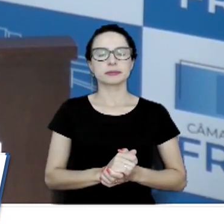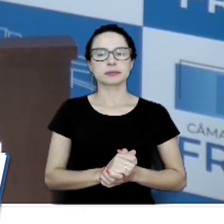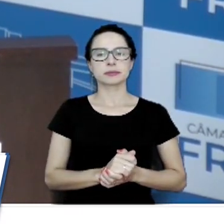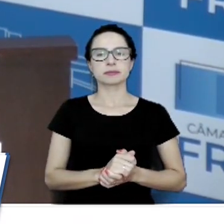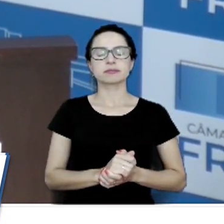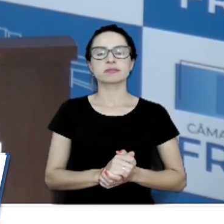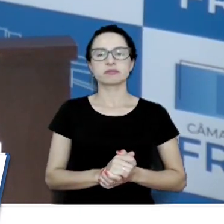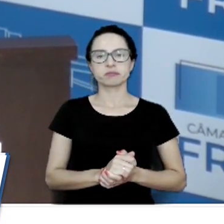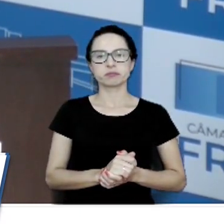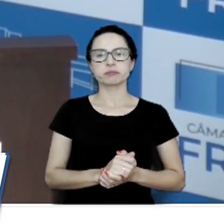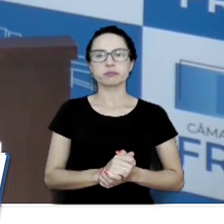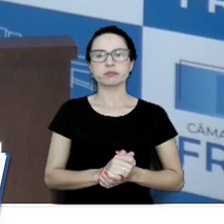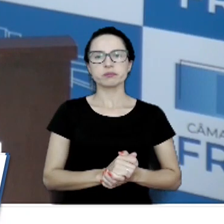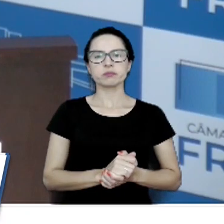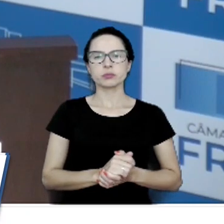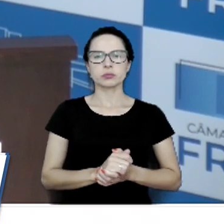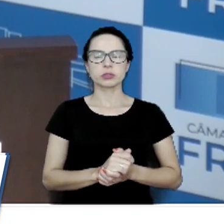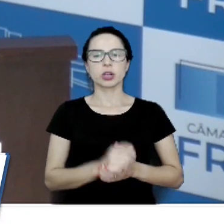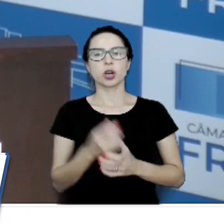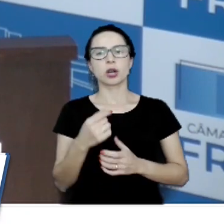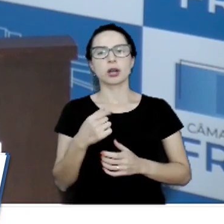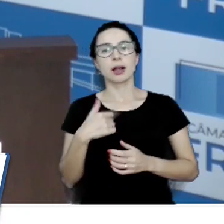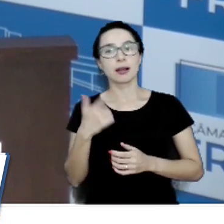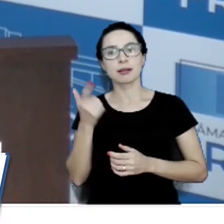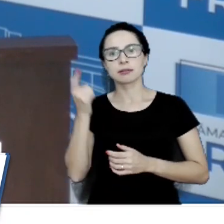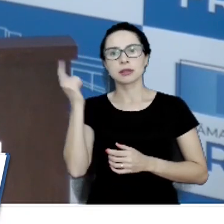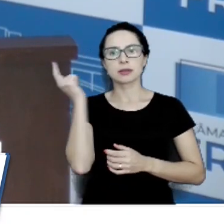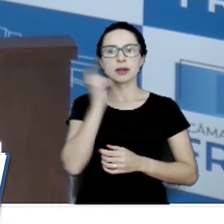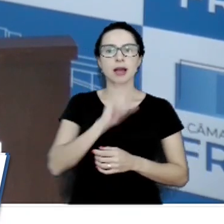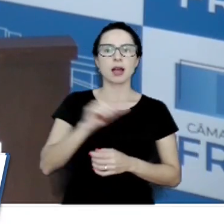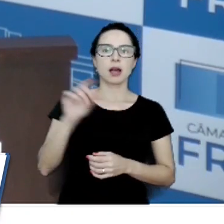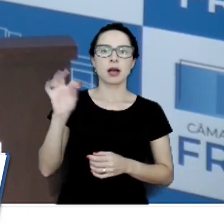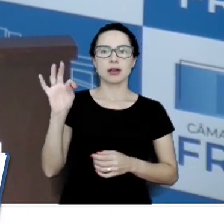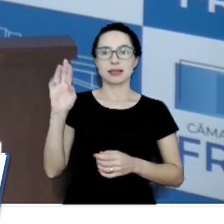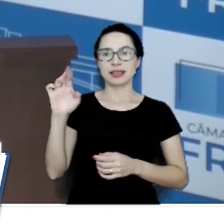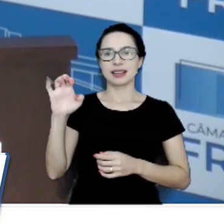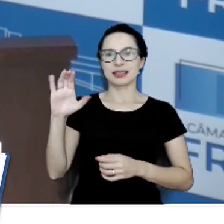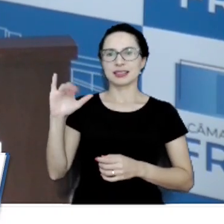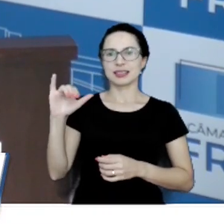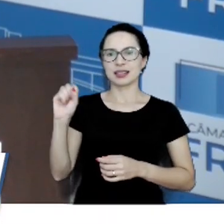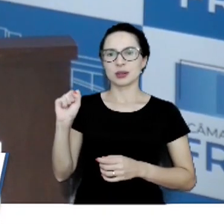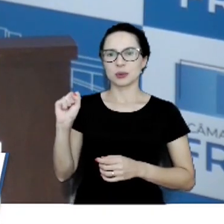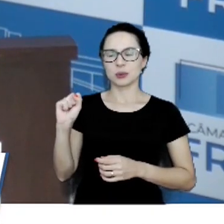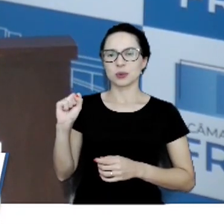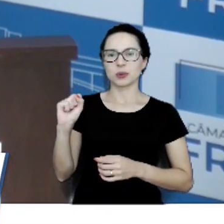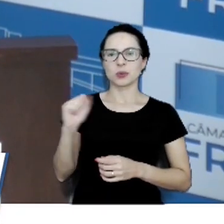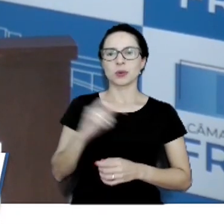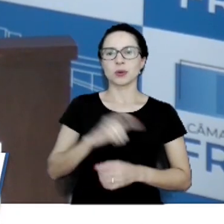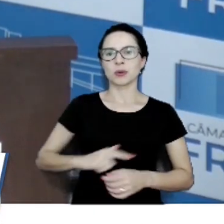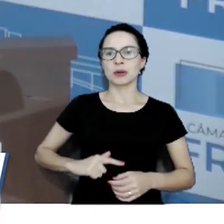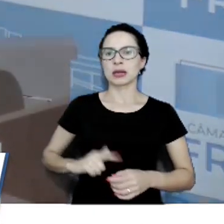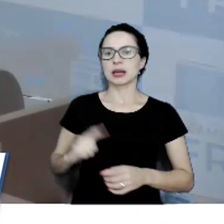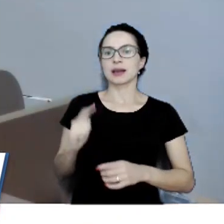nós, assim que o Tercísio foi eleito, o que nós fizemos?